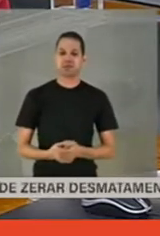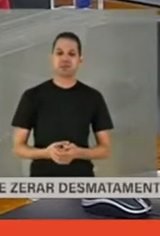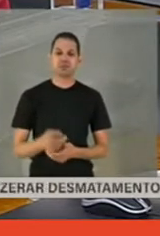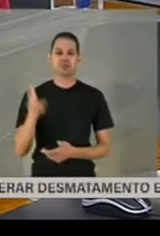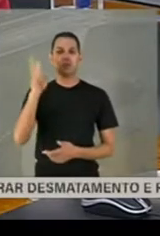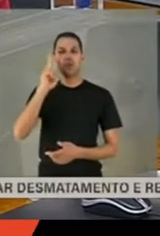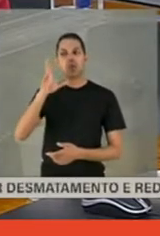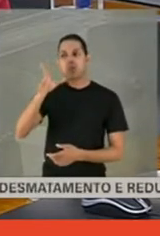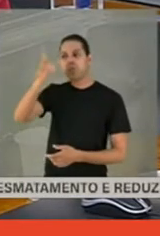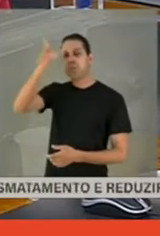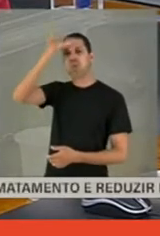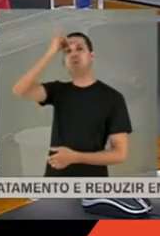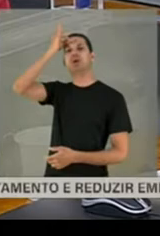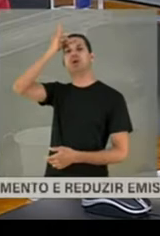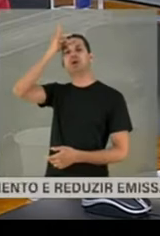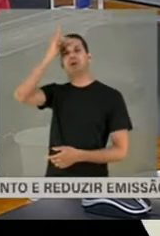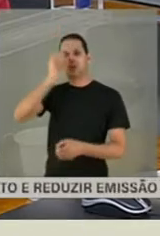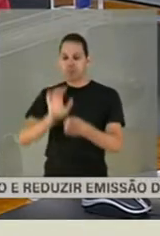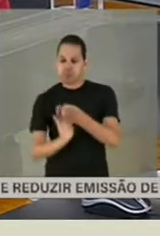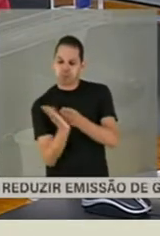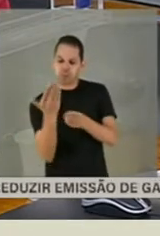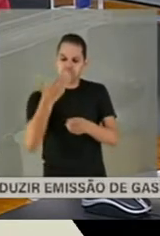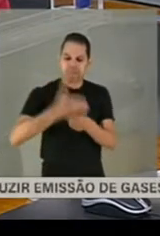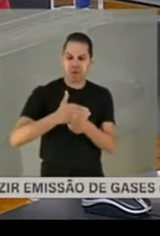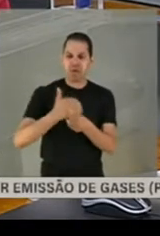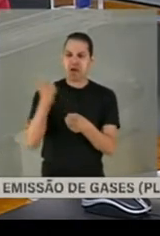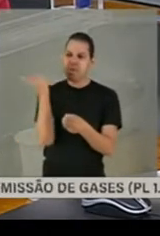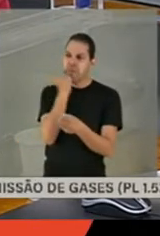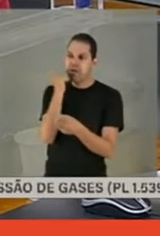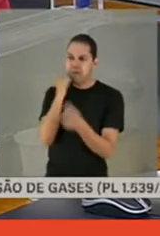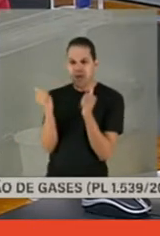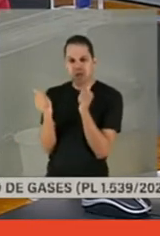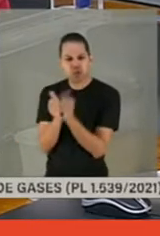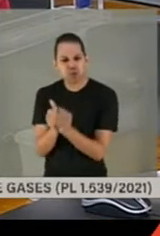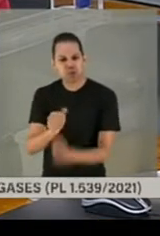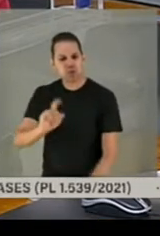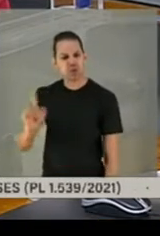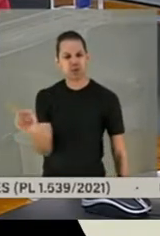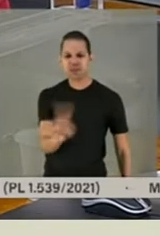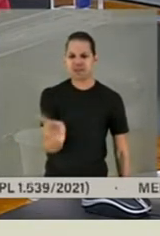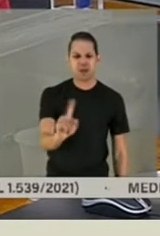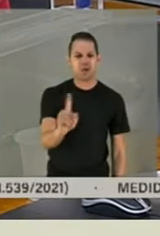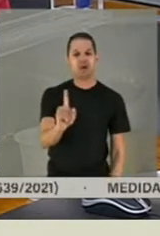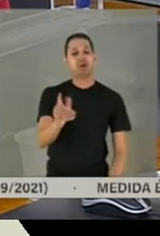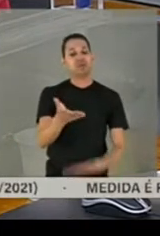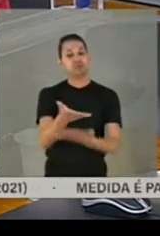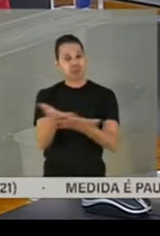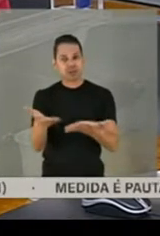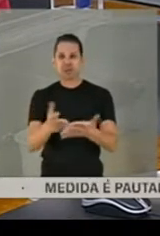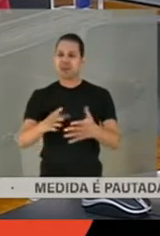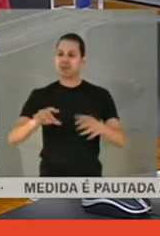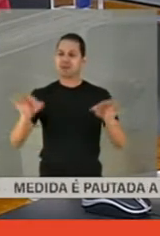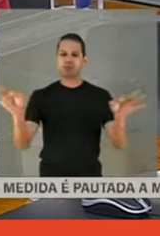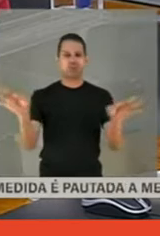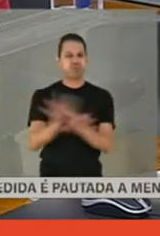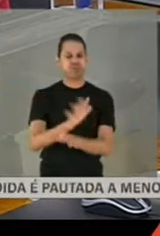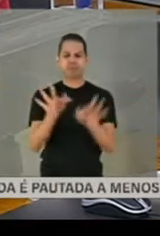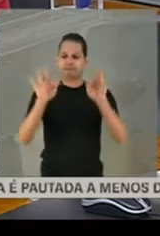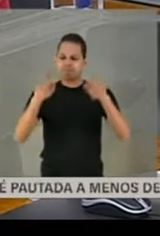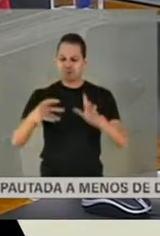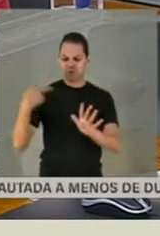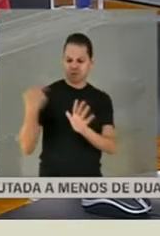ombriando com os fascistas e com os canalhas. Coloquem um ponto final nesse